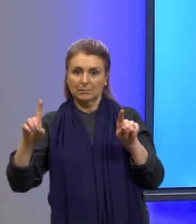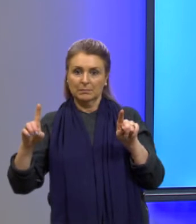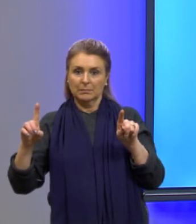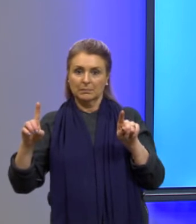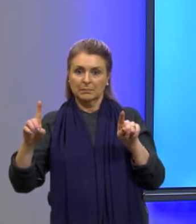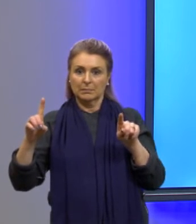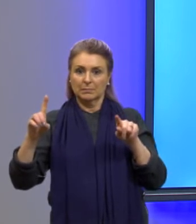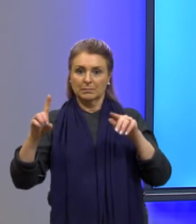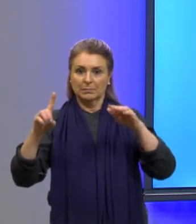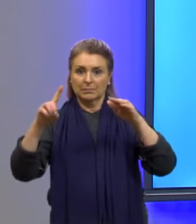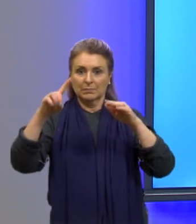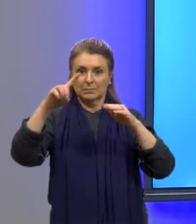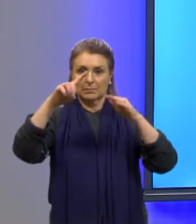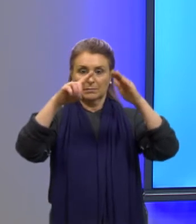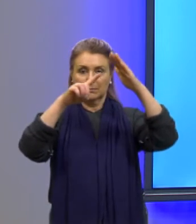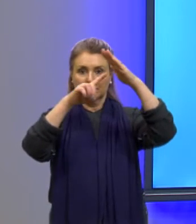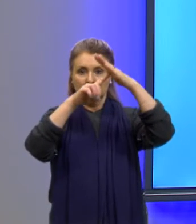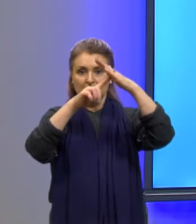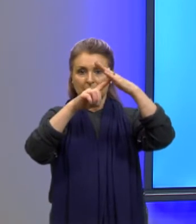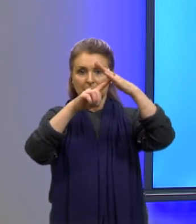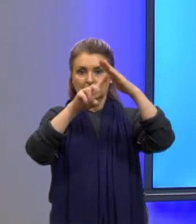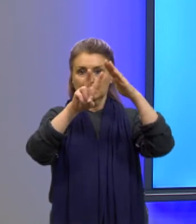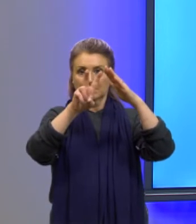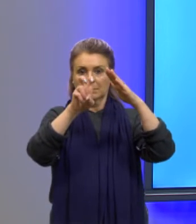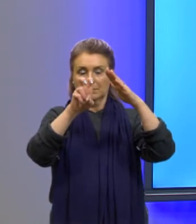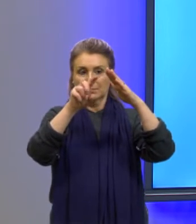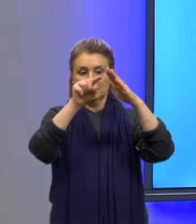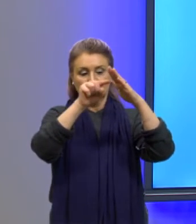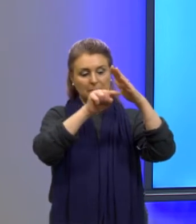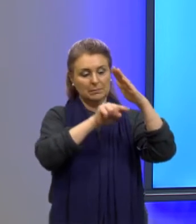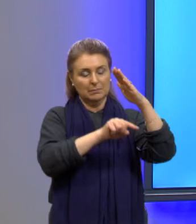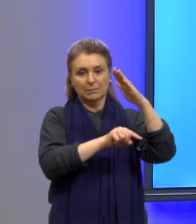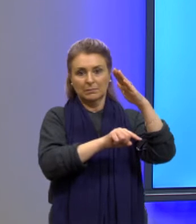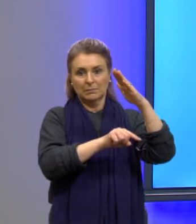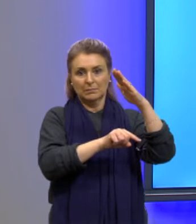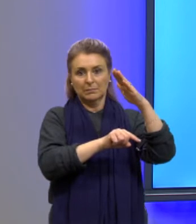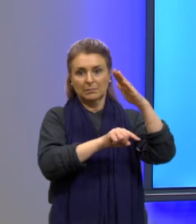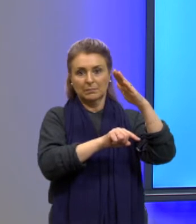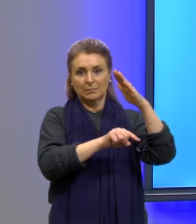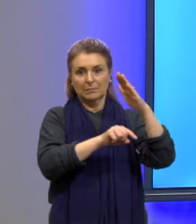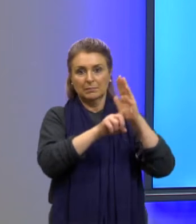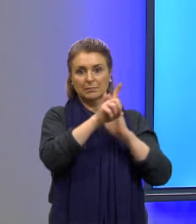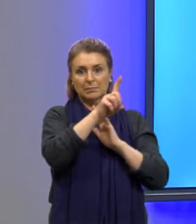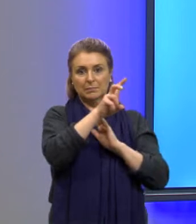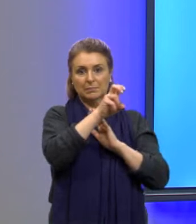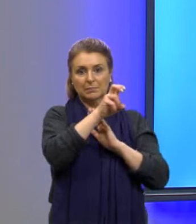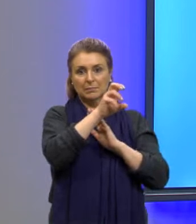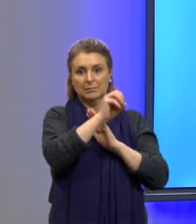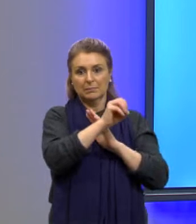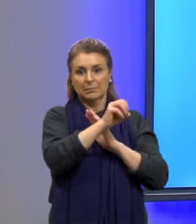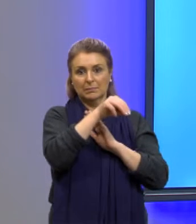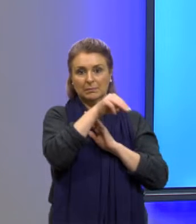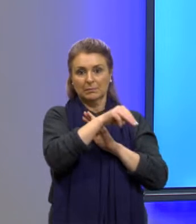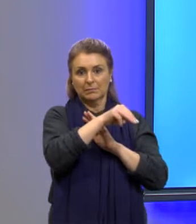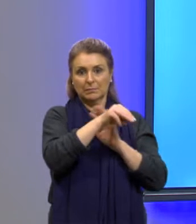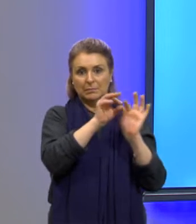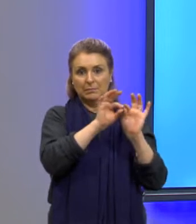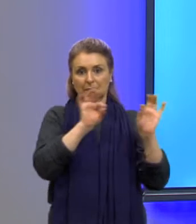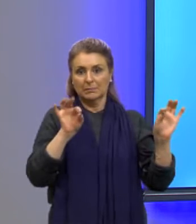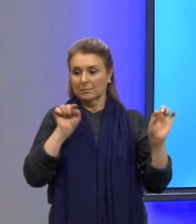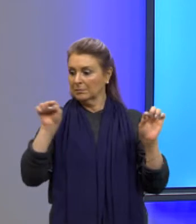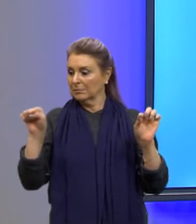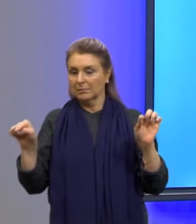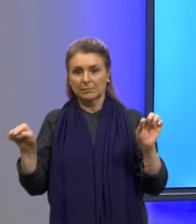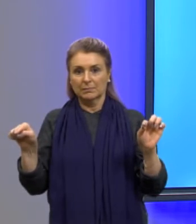máximo 25 metros, quando ele cai, ele está a 150 metros de distância do